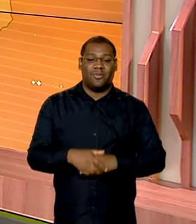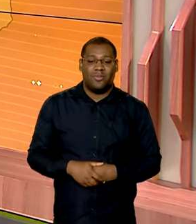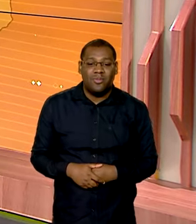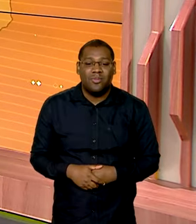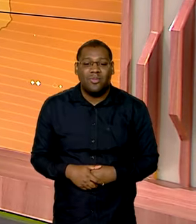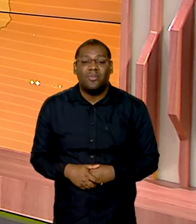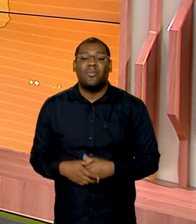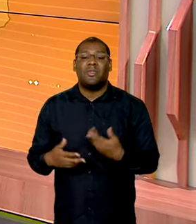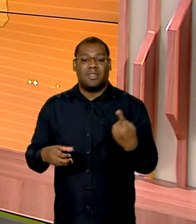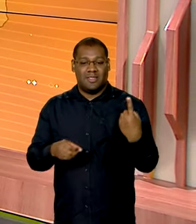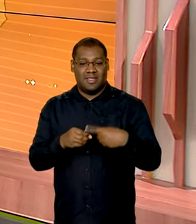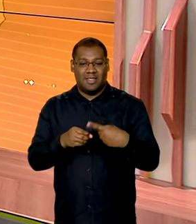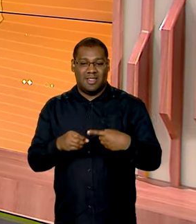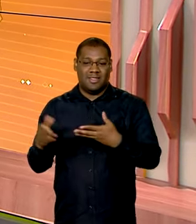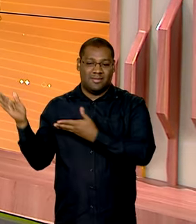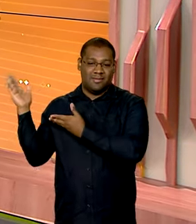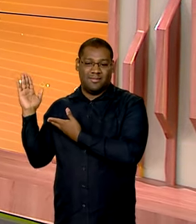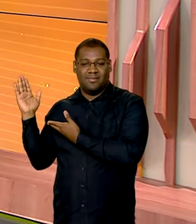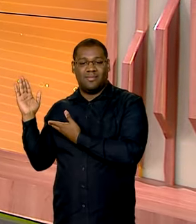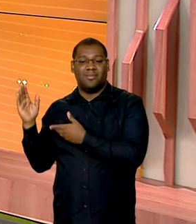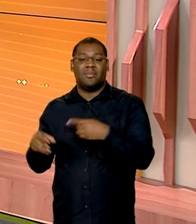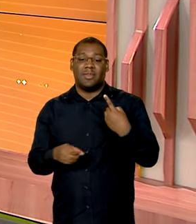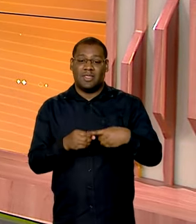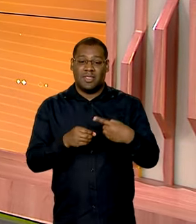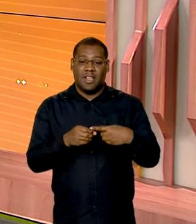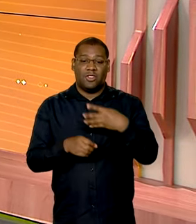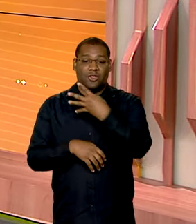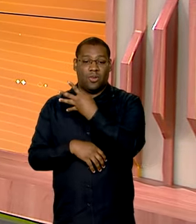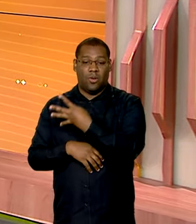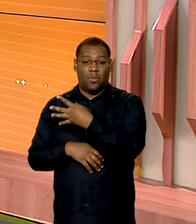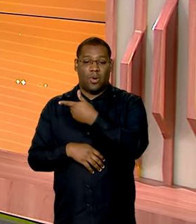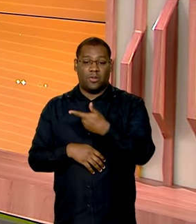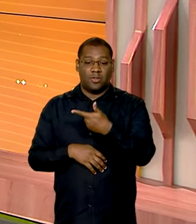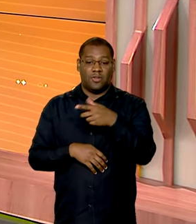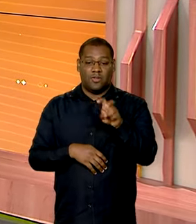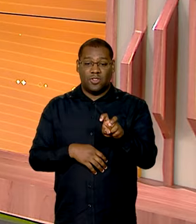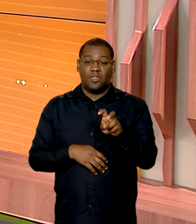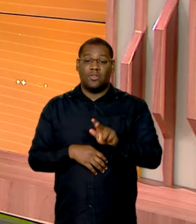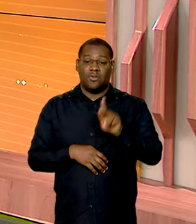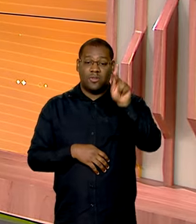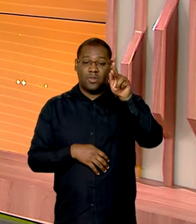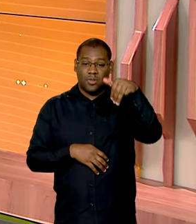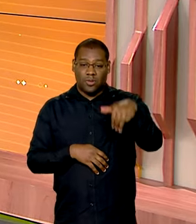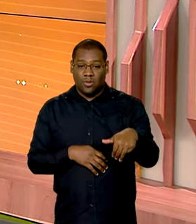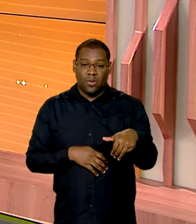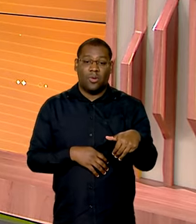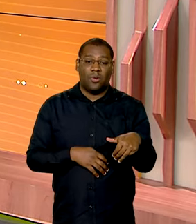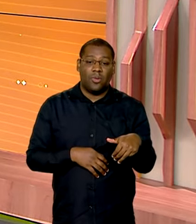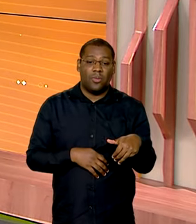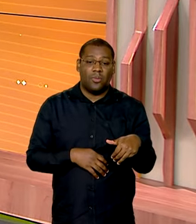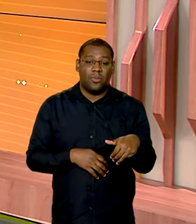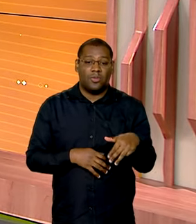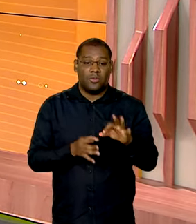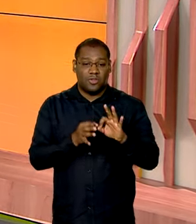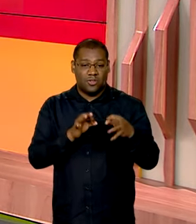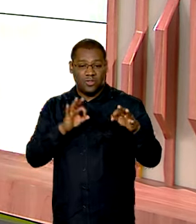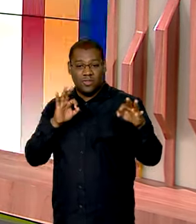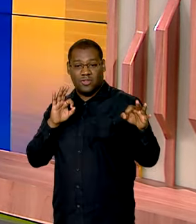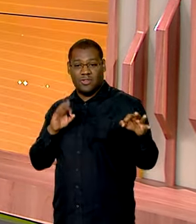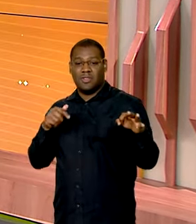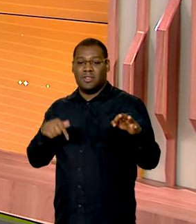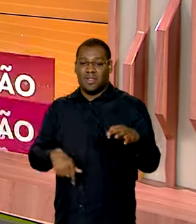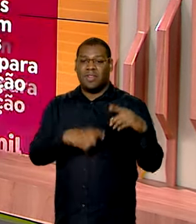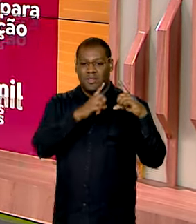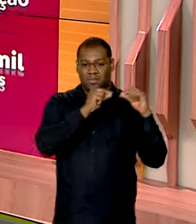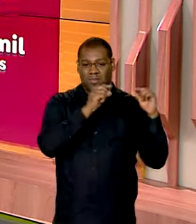chegaram a Alto Paraíso, essa cidade que fica a 425 quilômetros de Goiânia e também fica a 300 quilômetros aqui de Brasília,